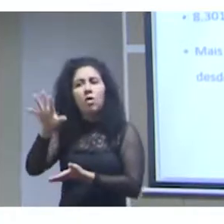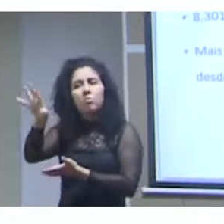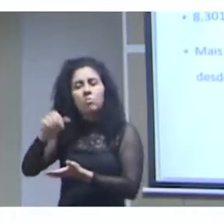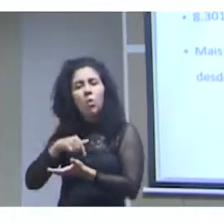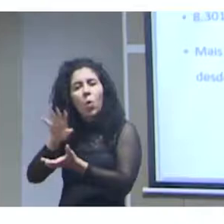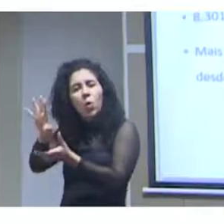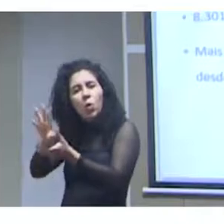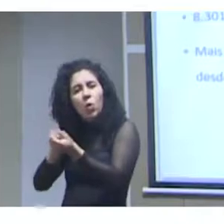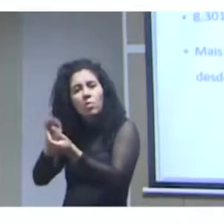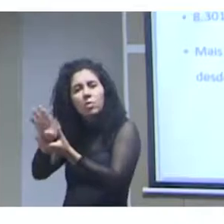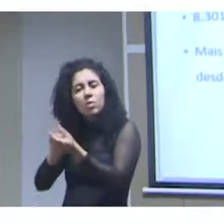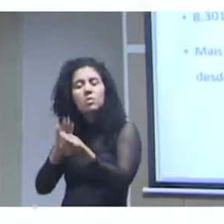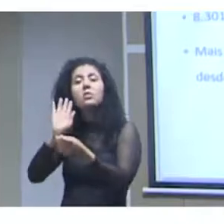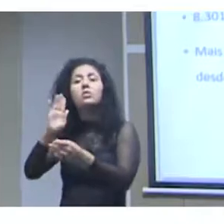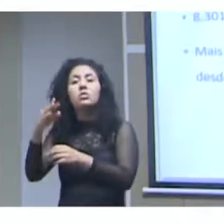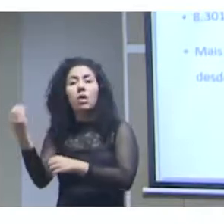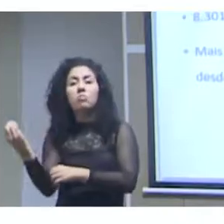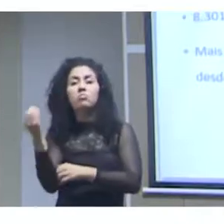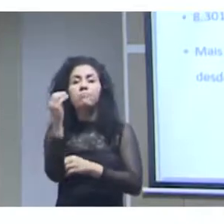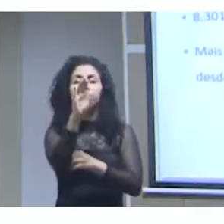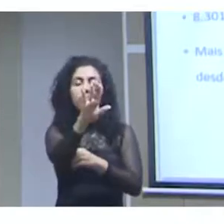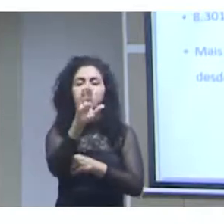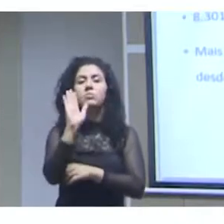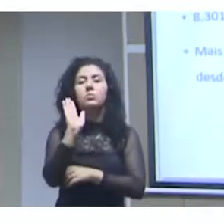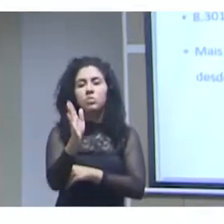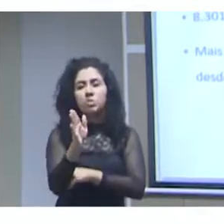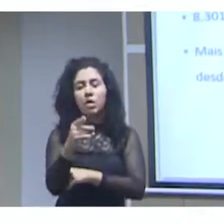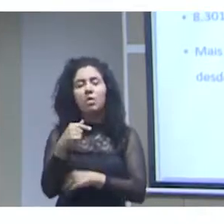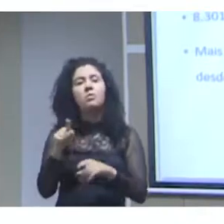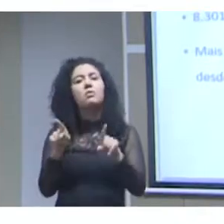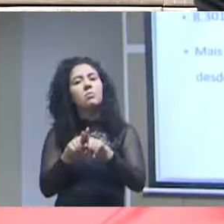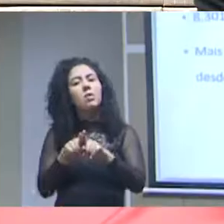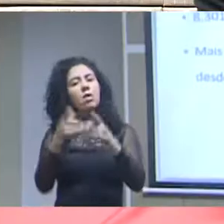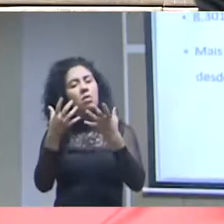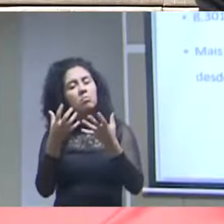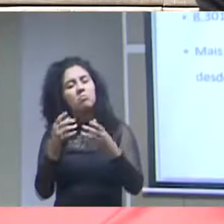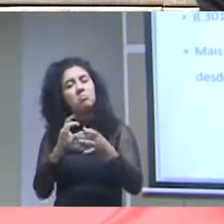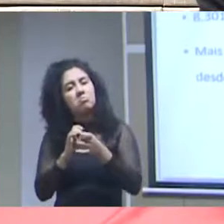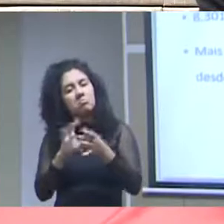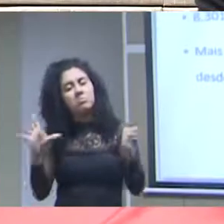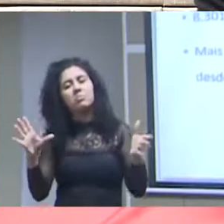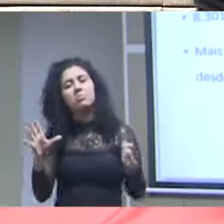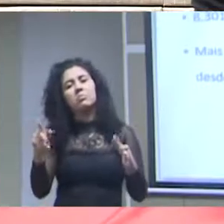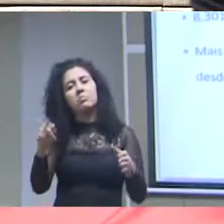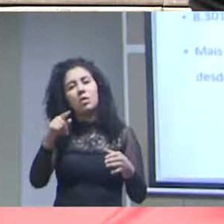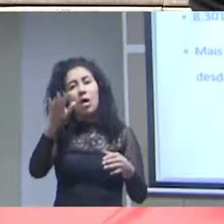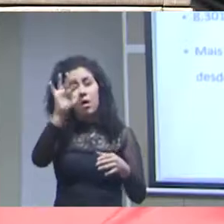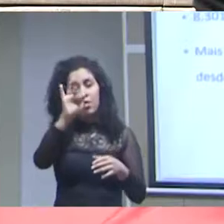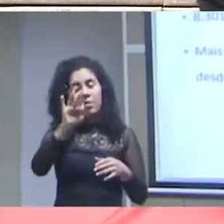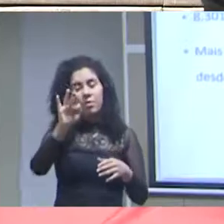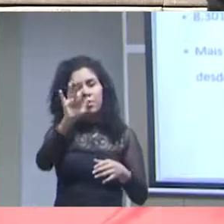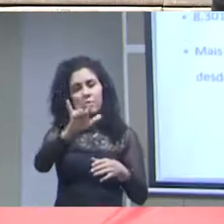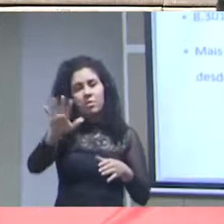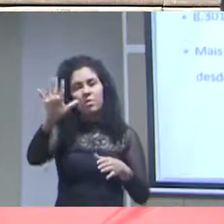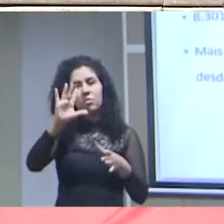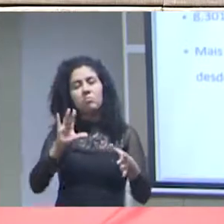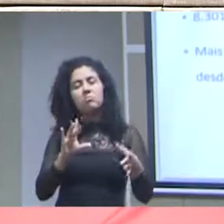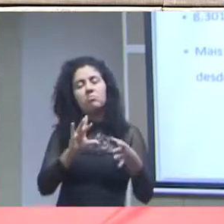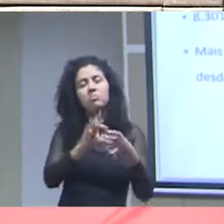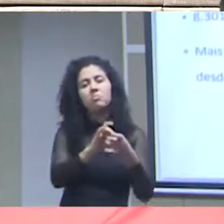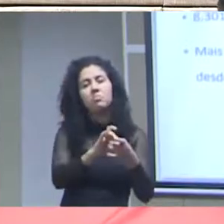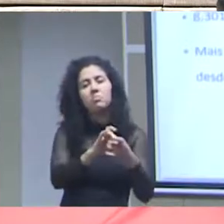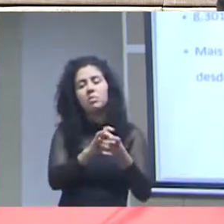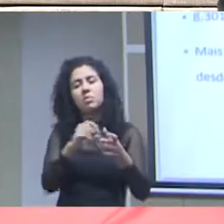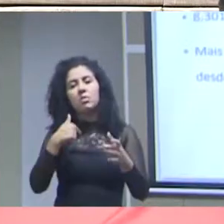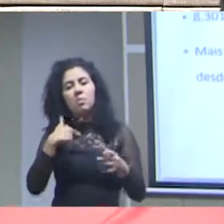no repositório que permite inclusive a federação ou seja a conexão do repositório do IPEA com repositórios